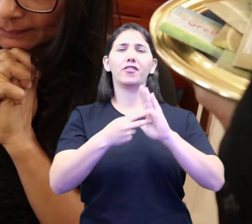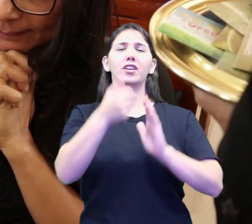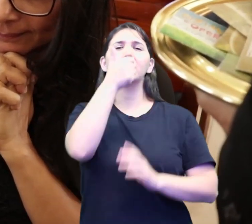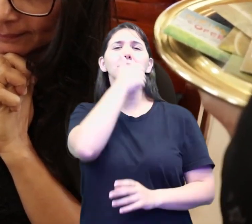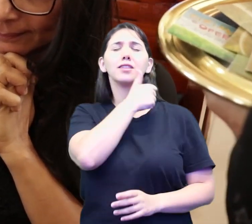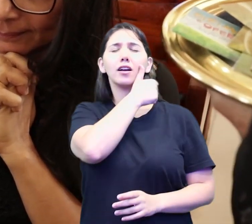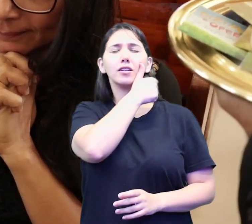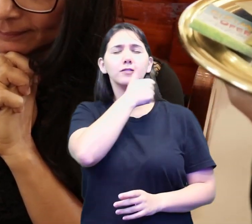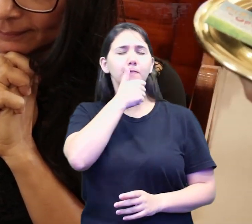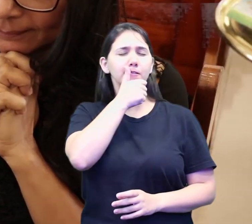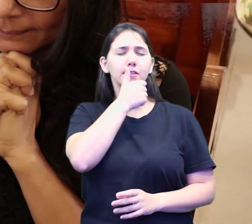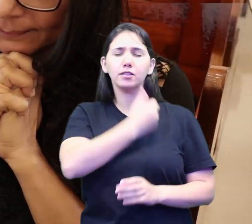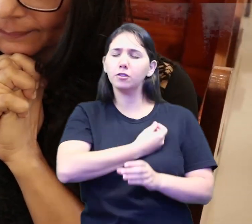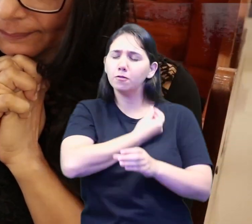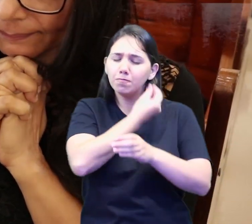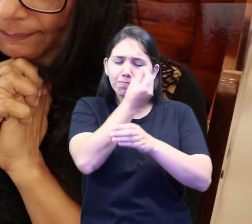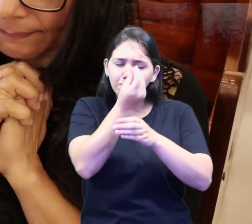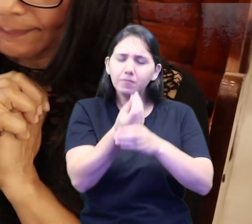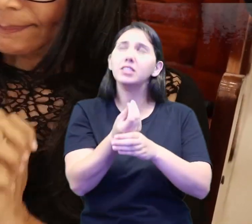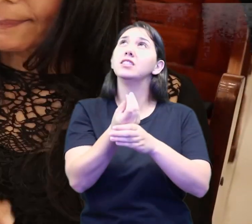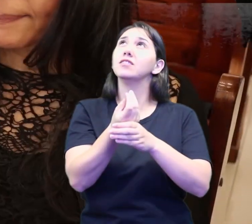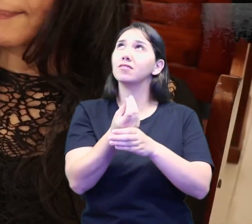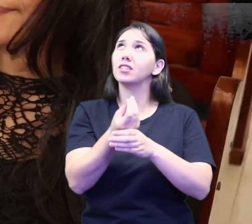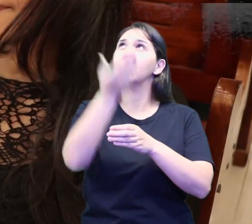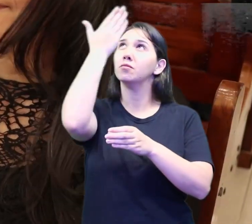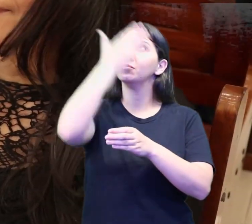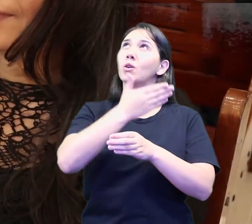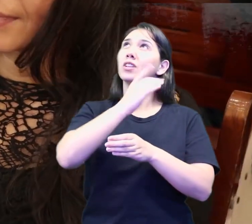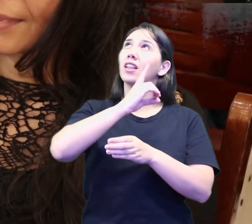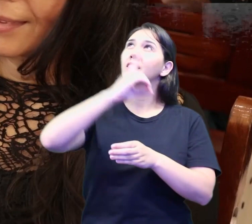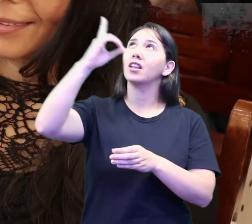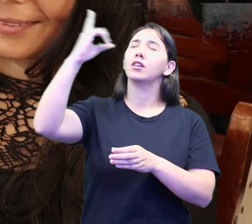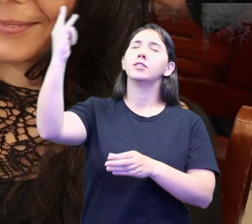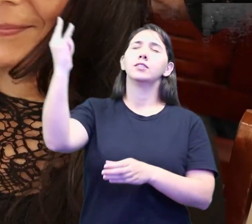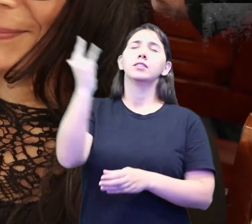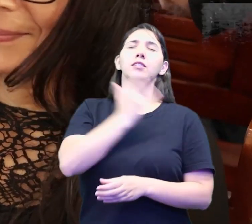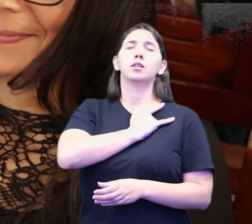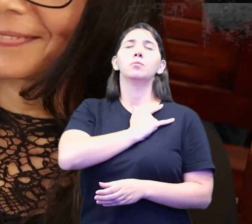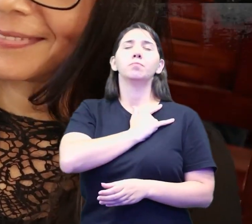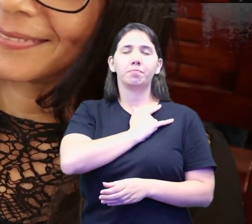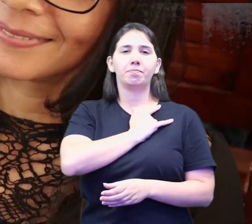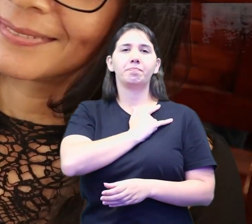sacrifício diante do grande amor do nosso Pai Celestial.